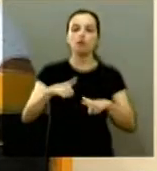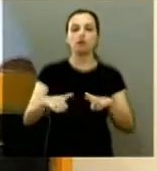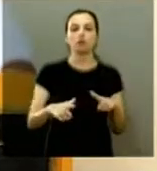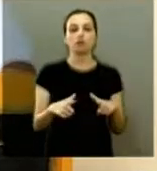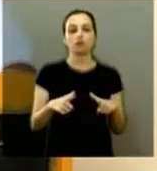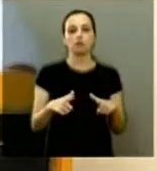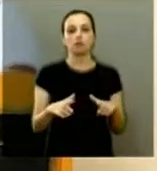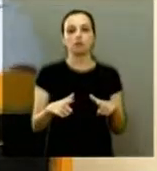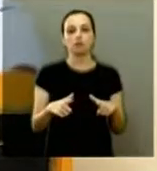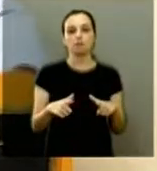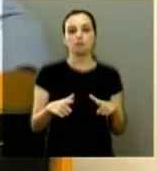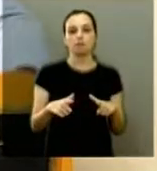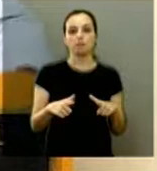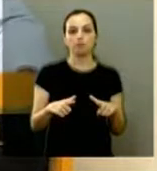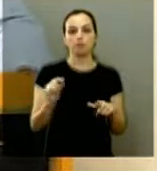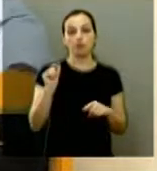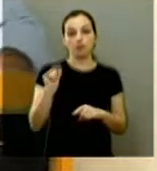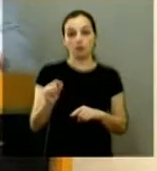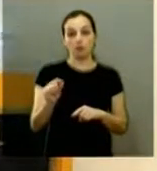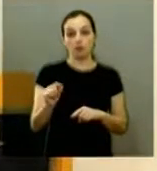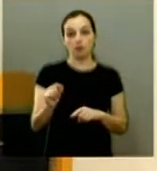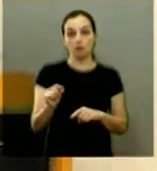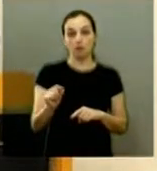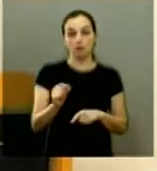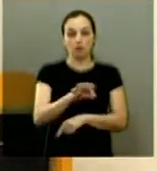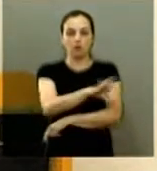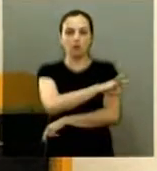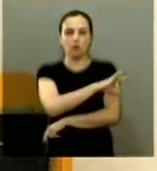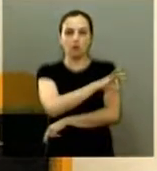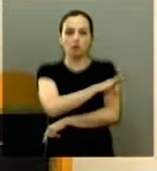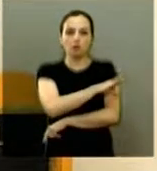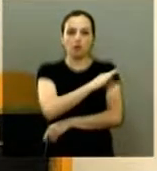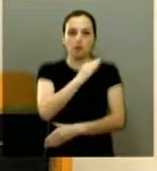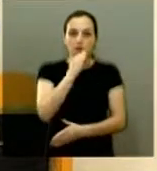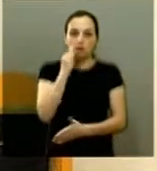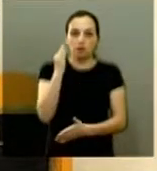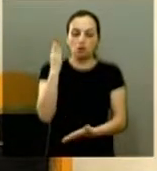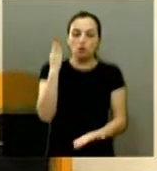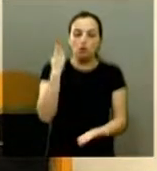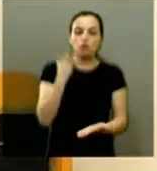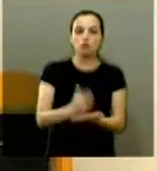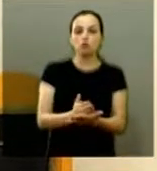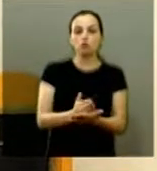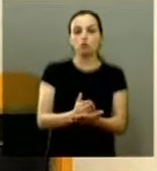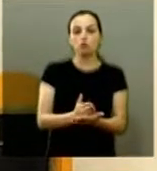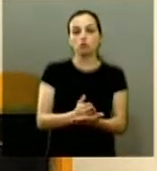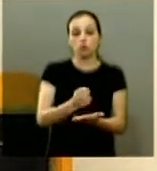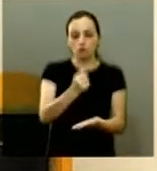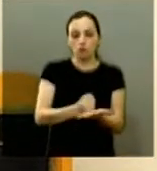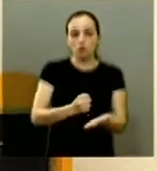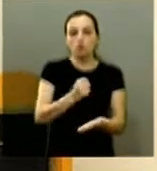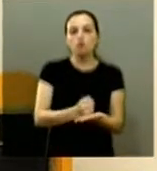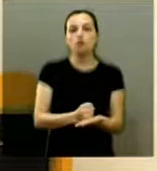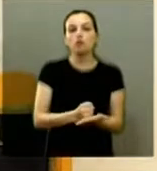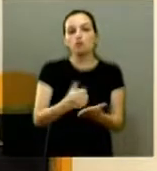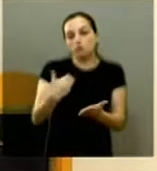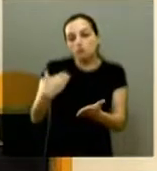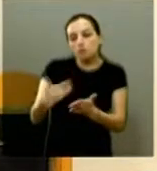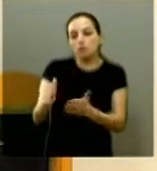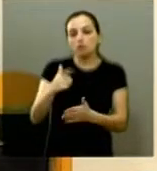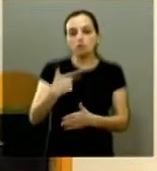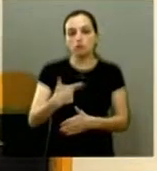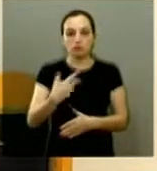onde a prefeitura incendiou um contrato da empresa terceirizada com a CONCIL e dispensou